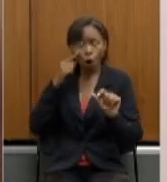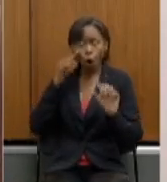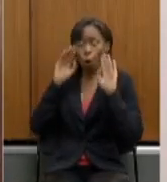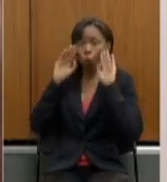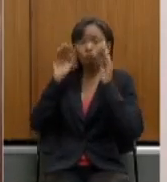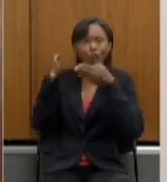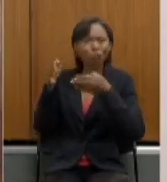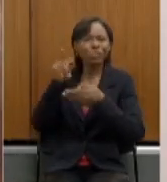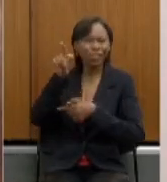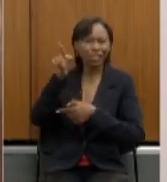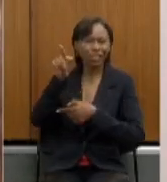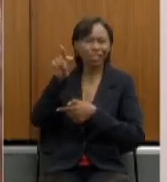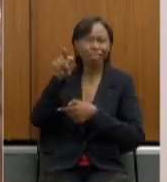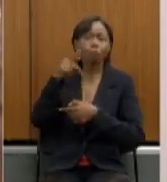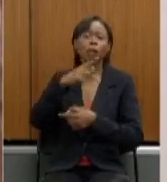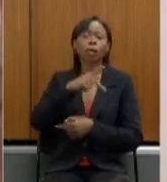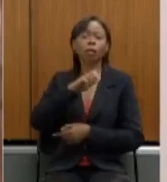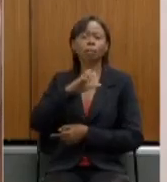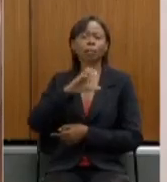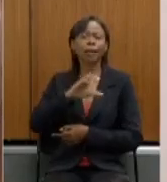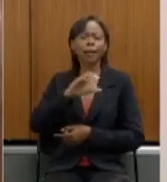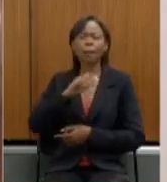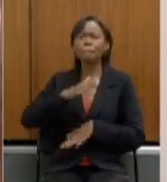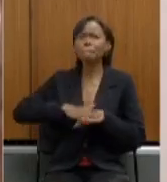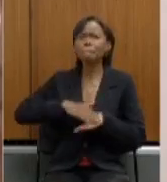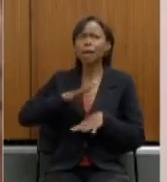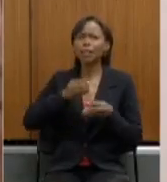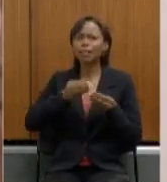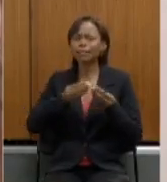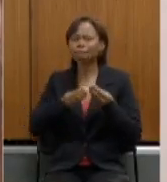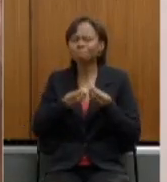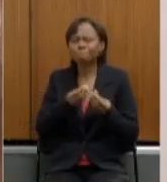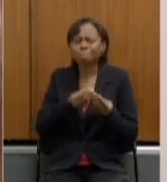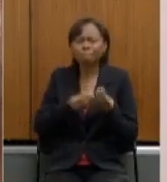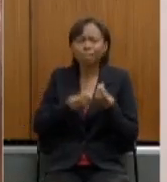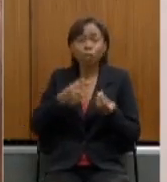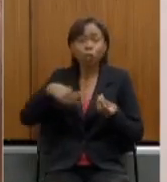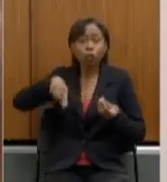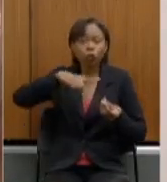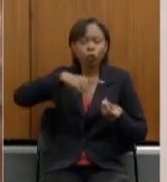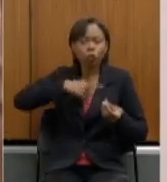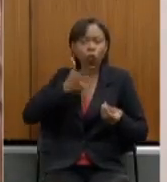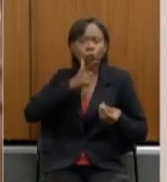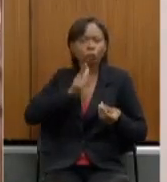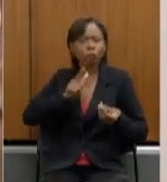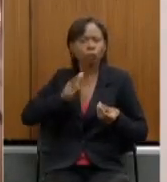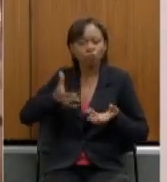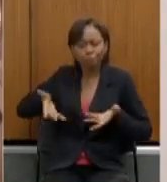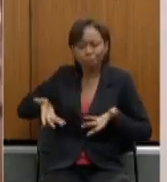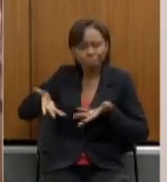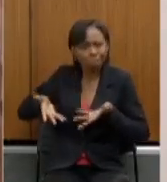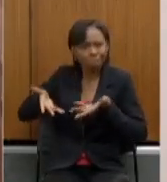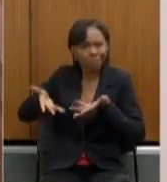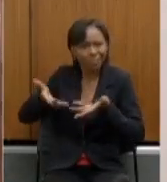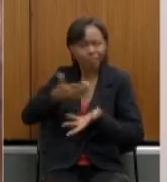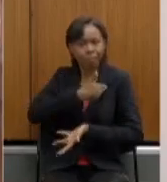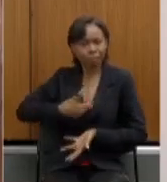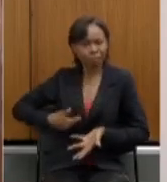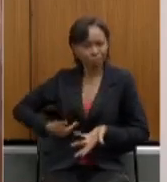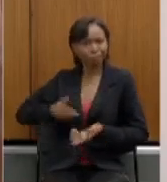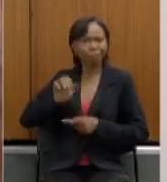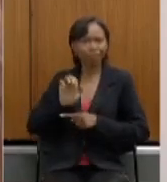mais flexível de todas e nós conseguimos convencer o governo do estado junto com os servidores que mesmo